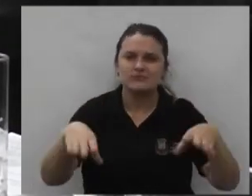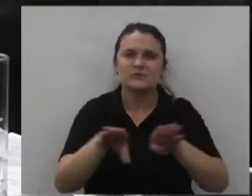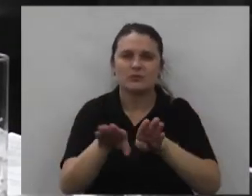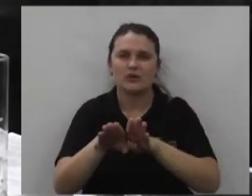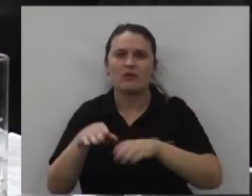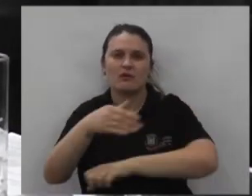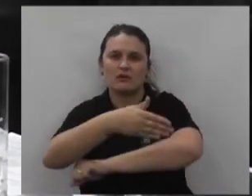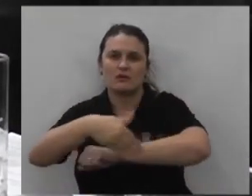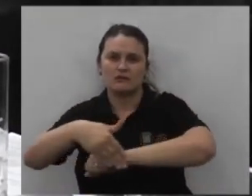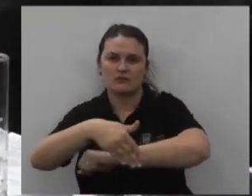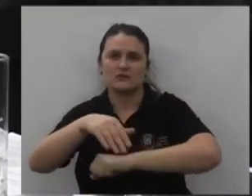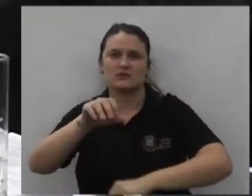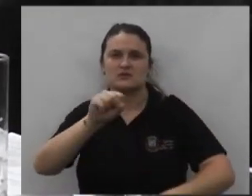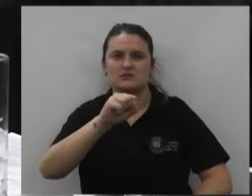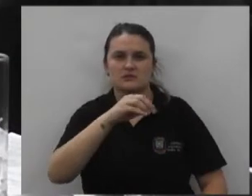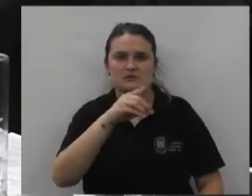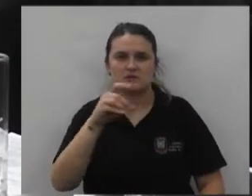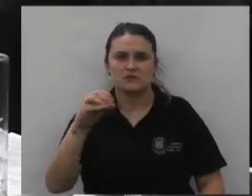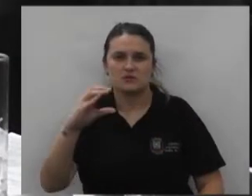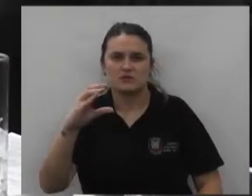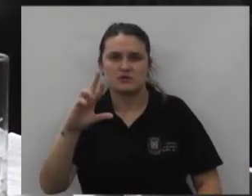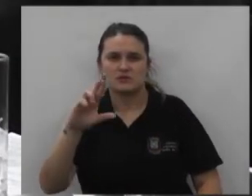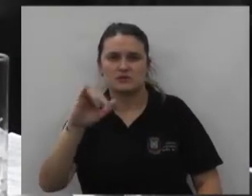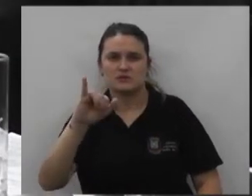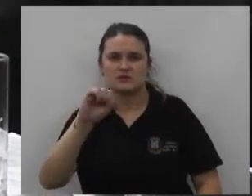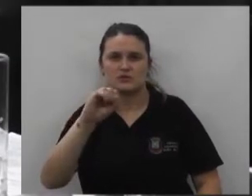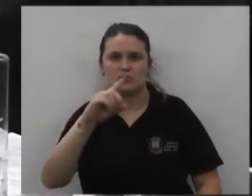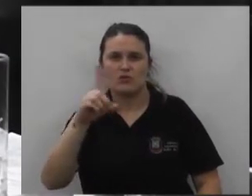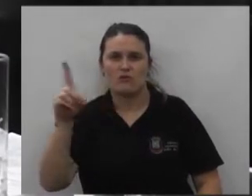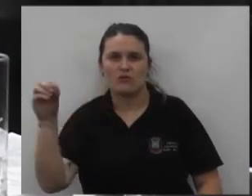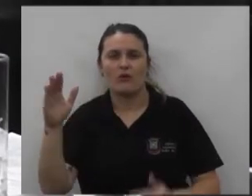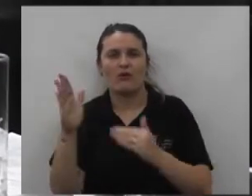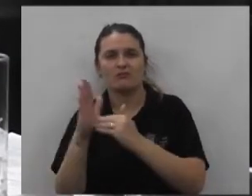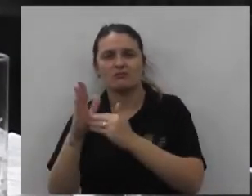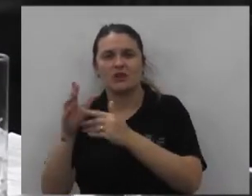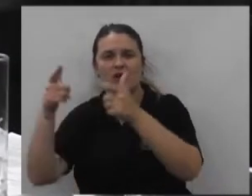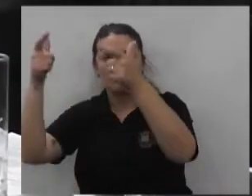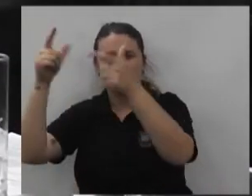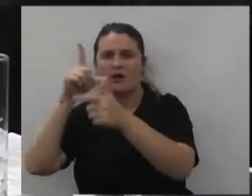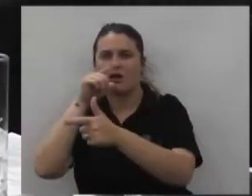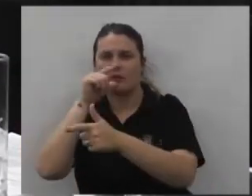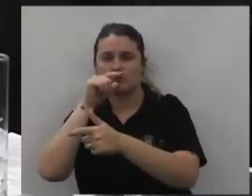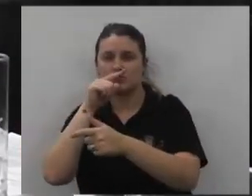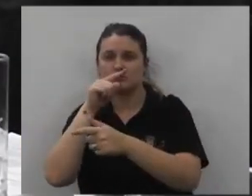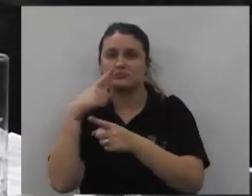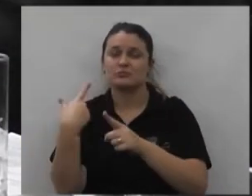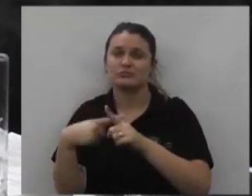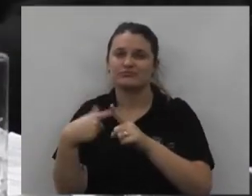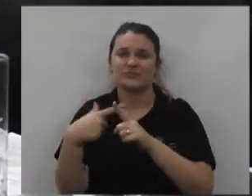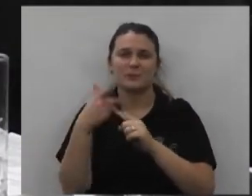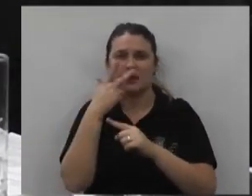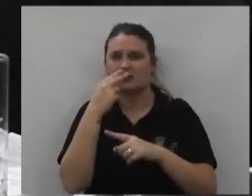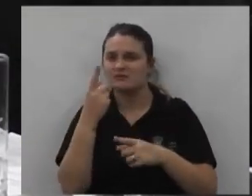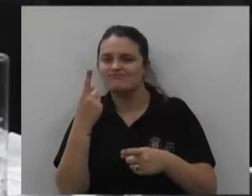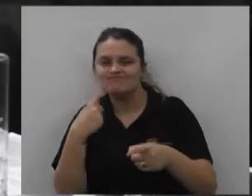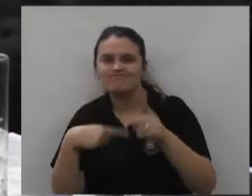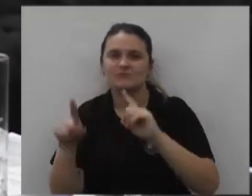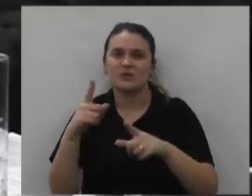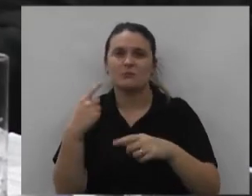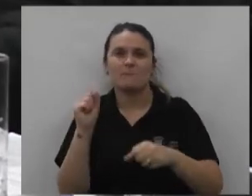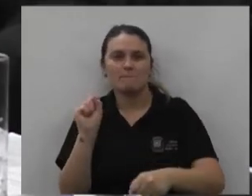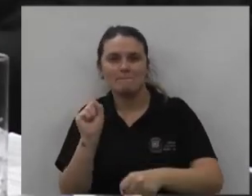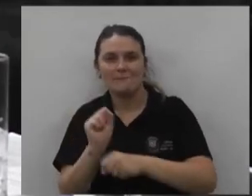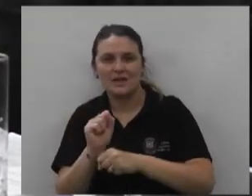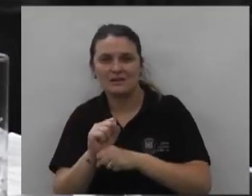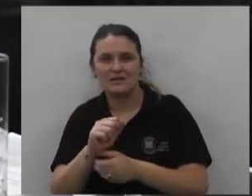a caixa d'água foi feita essa porque ali nesse caso foi feito ao contrário como iria ter que parar uma